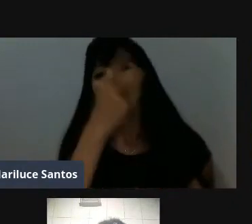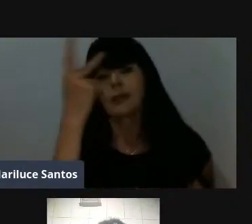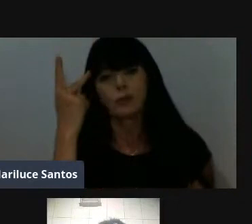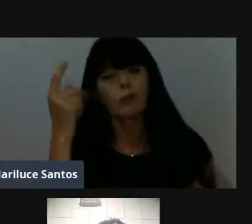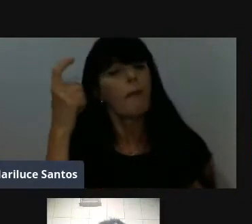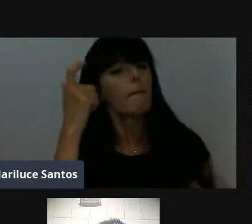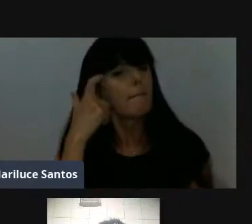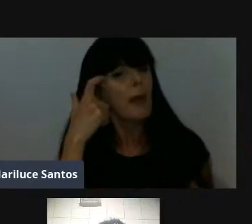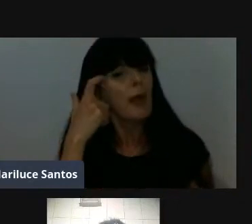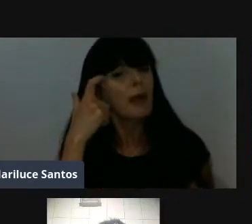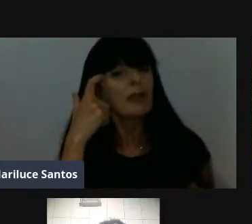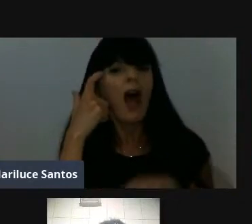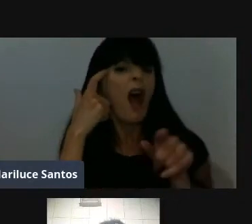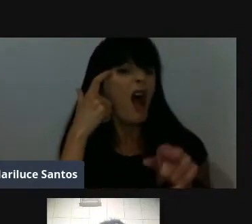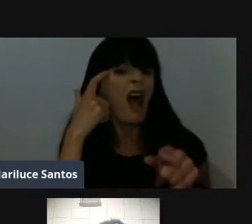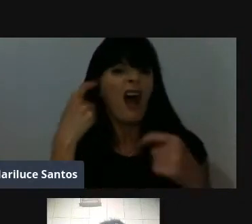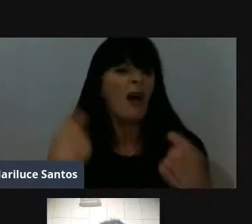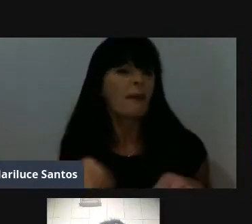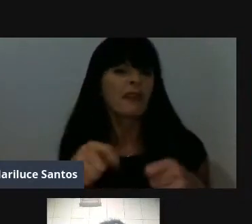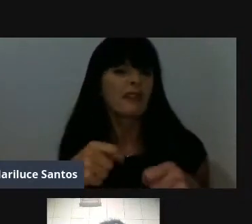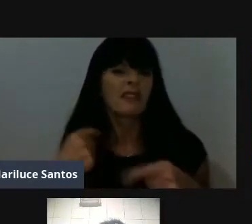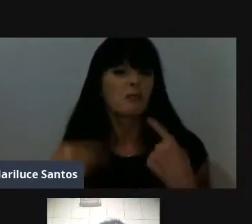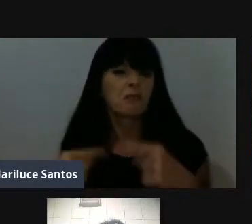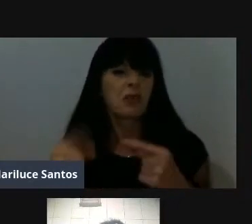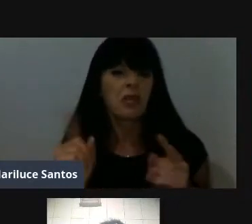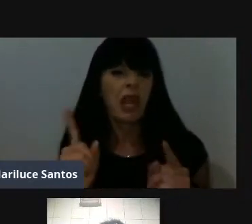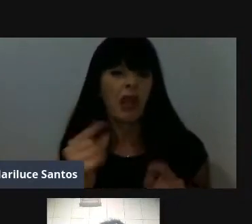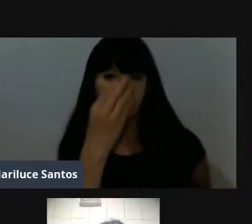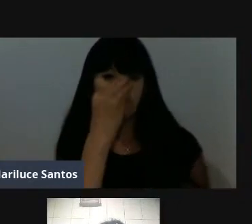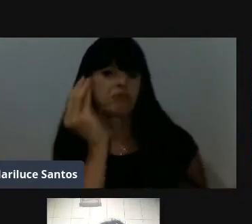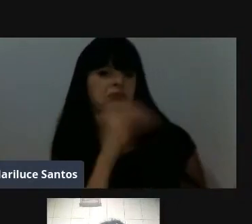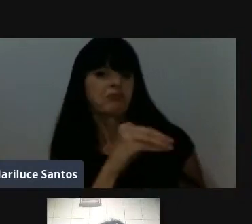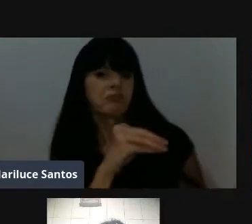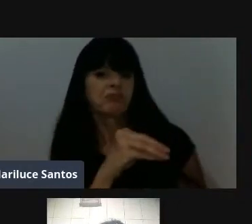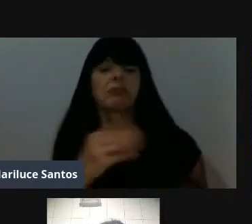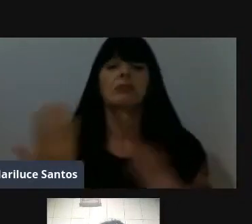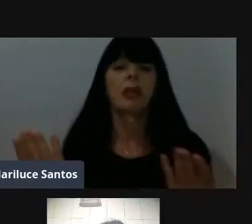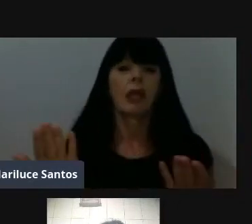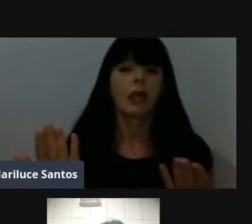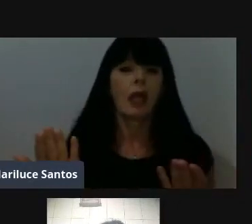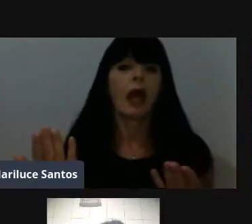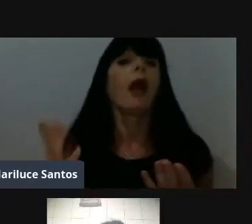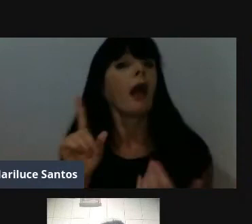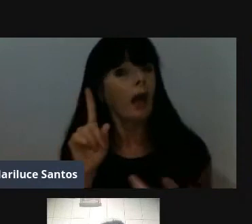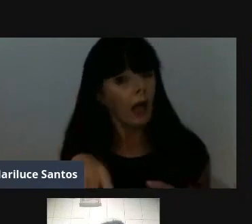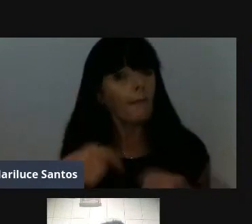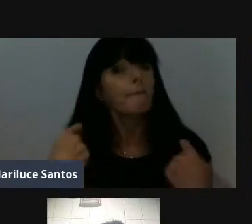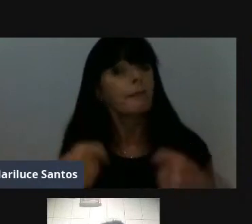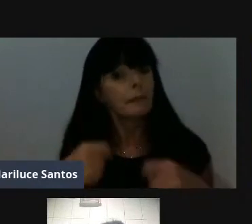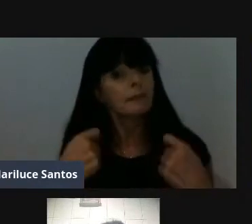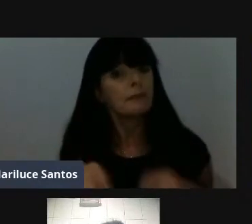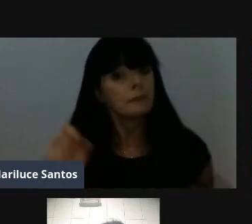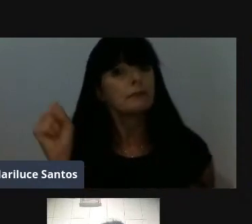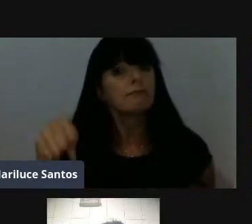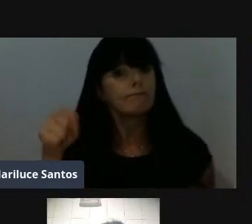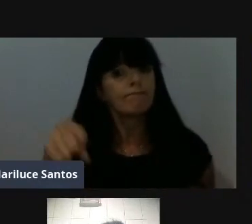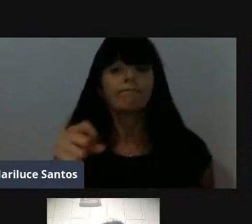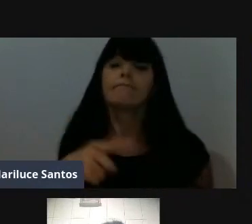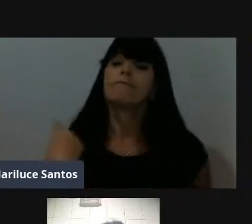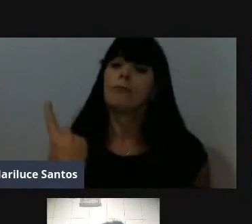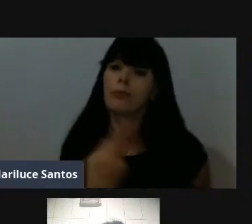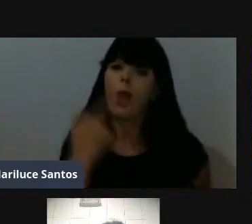mentalidade, ah, eu não preciso de política, eu não dependo de política, a política, ela é o meio transformador, é através dela que a gente